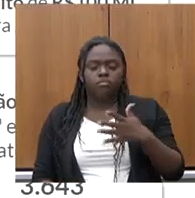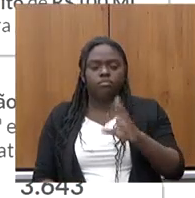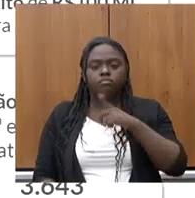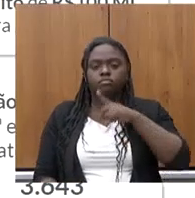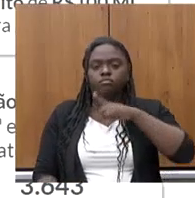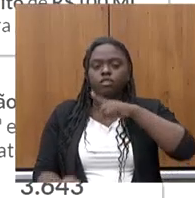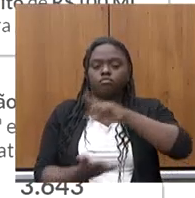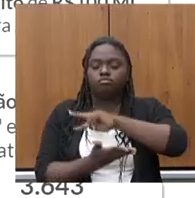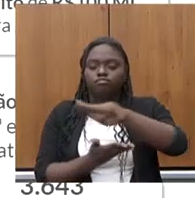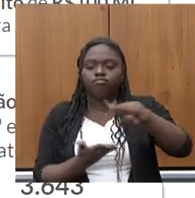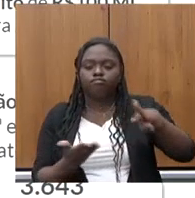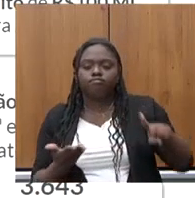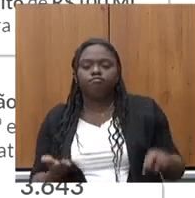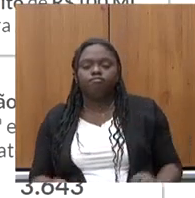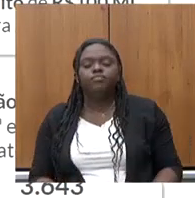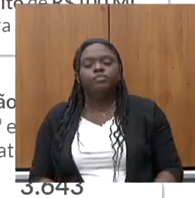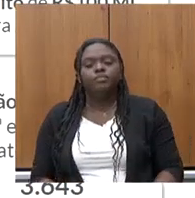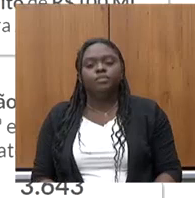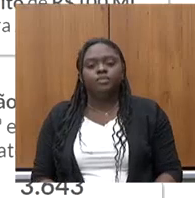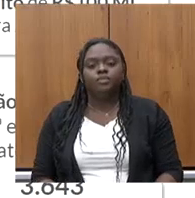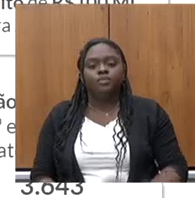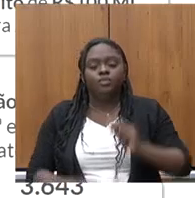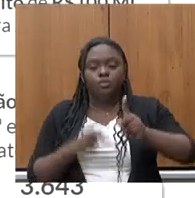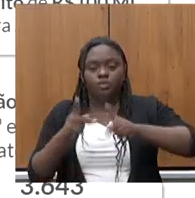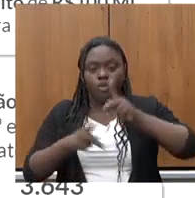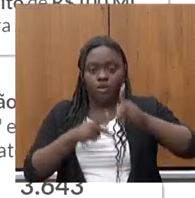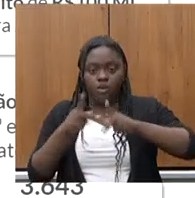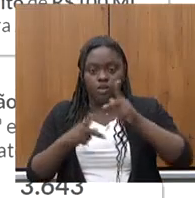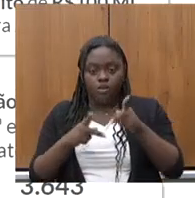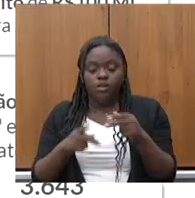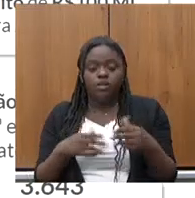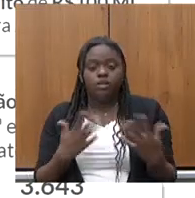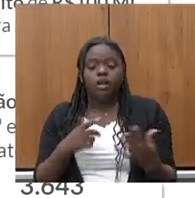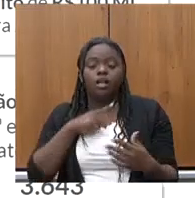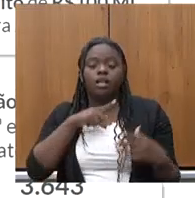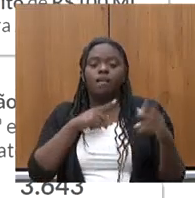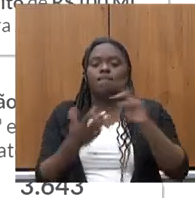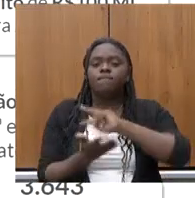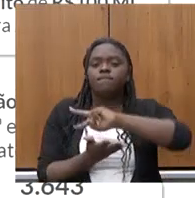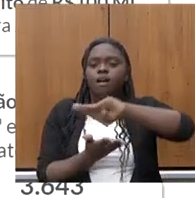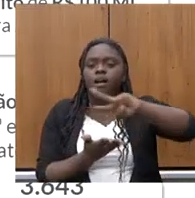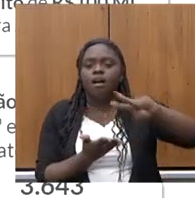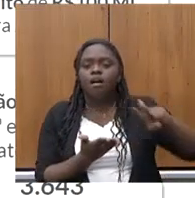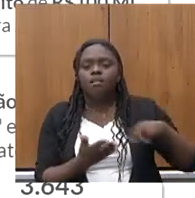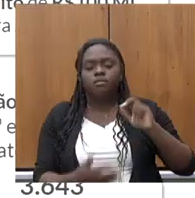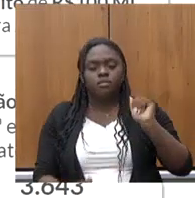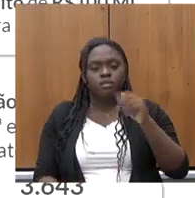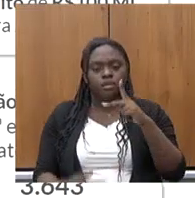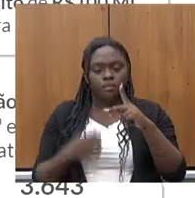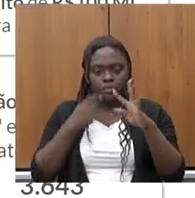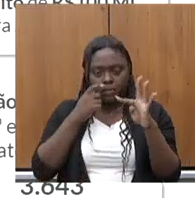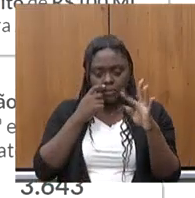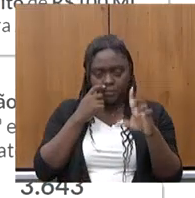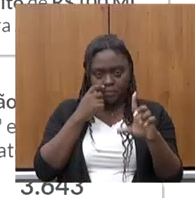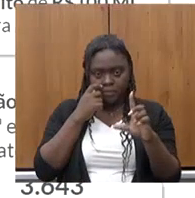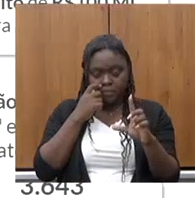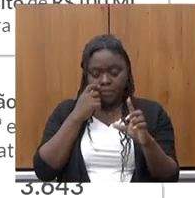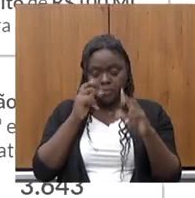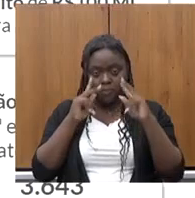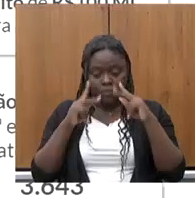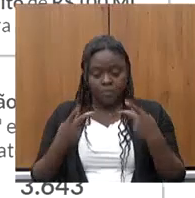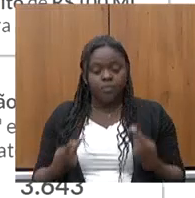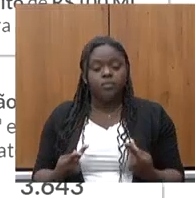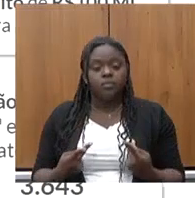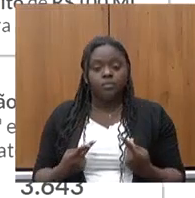o audiovisual da Zona da Mata também, bovinocultura. Então, existem vários APLs sendo reconhecidos, e esses